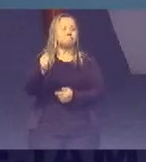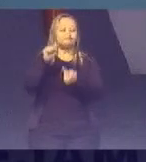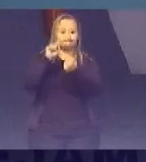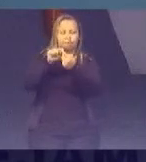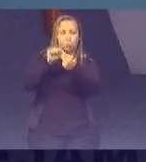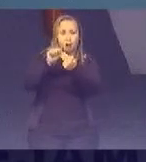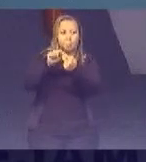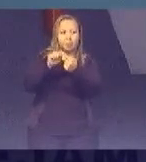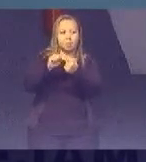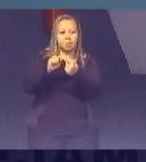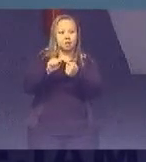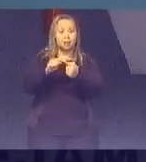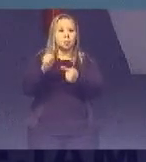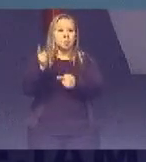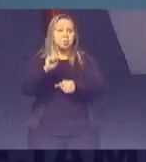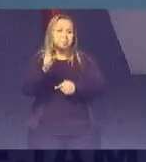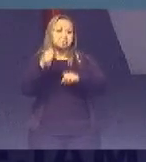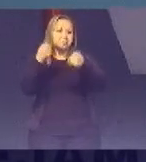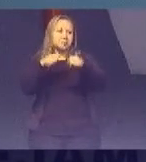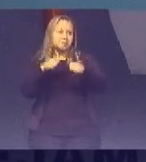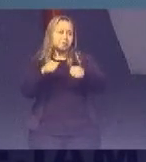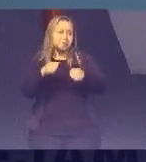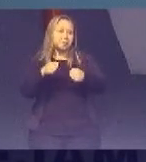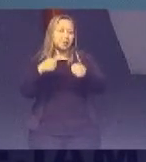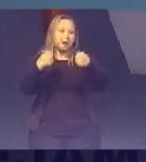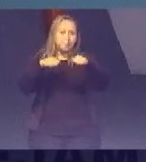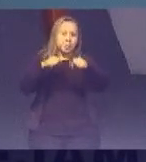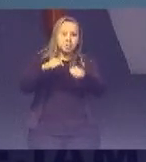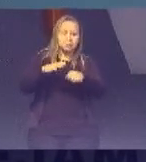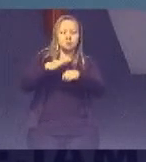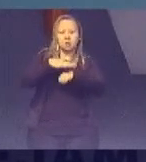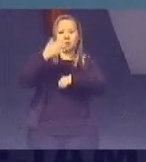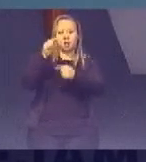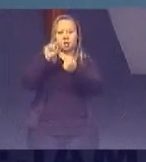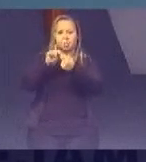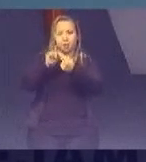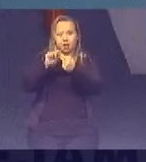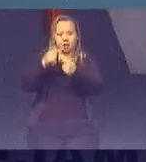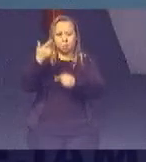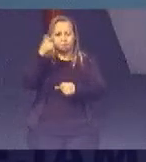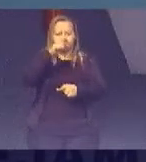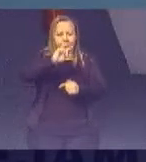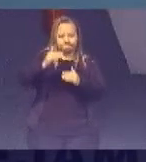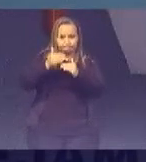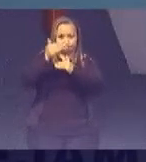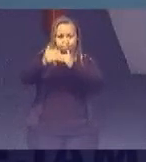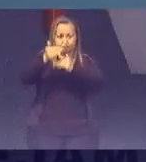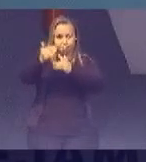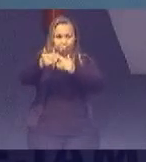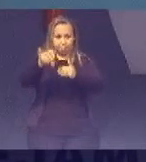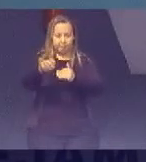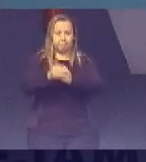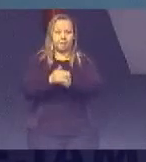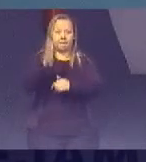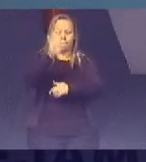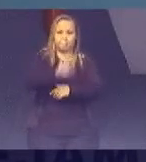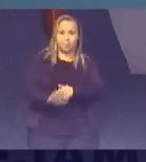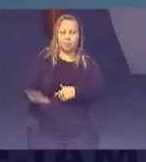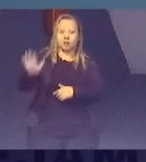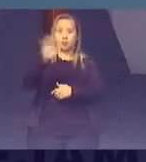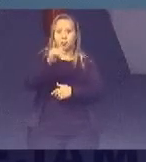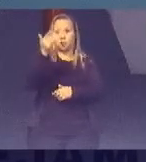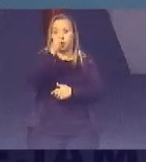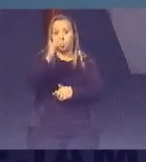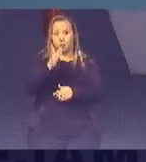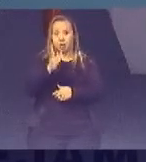Mais ambiciosas Que dialogam Com seus planos Com seus problemas E com seus avanços No âmbito De uma meta Nacional Então aqui o Brasil